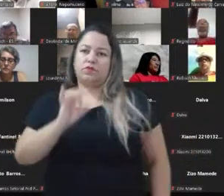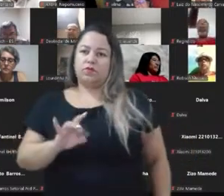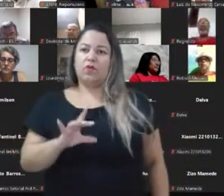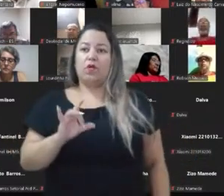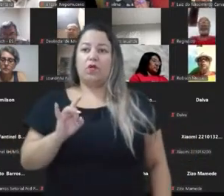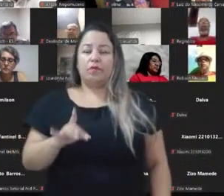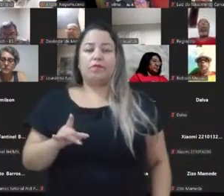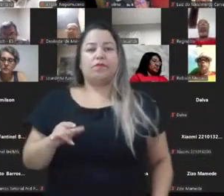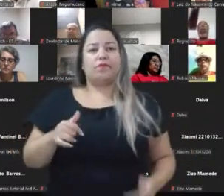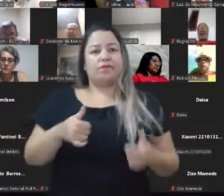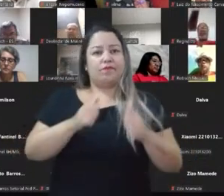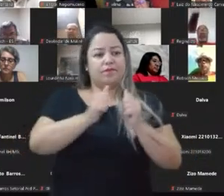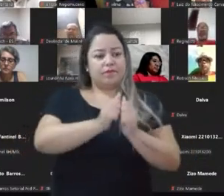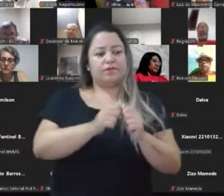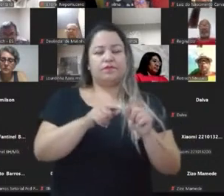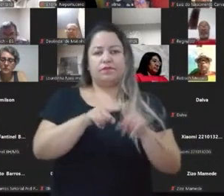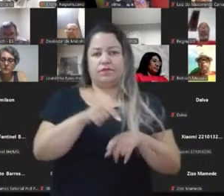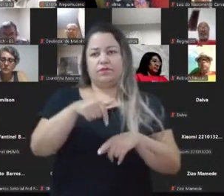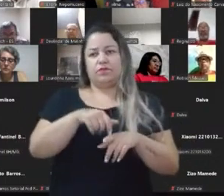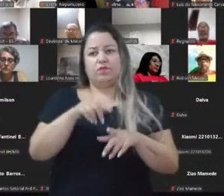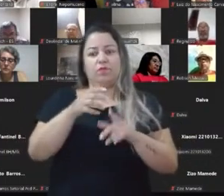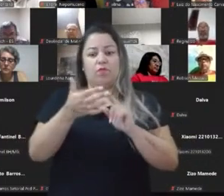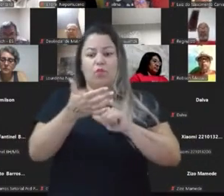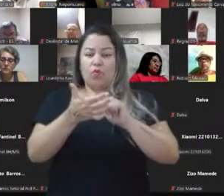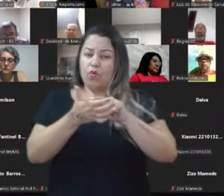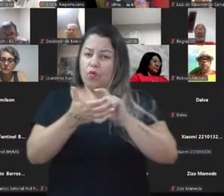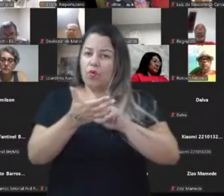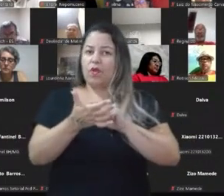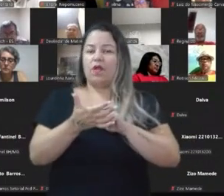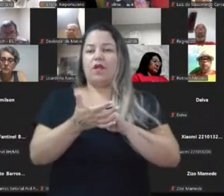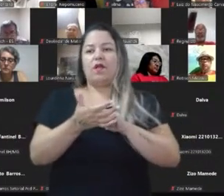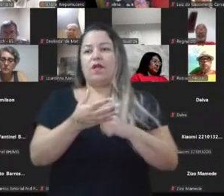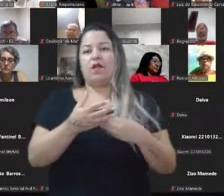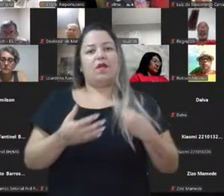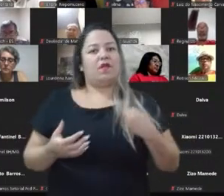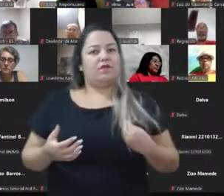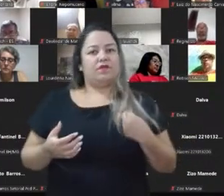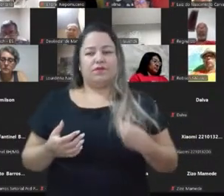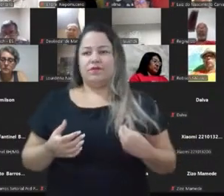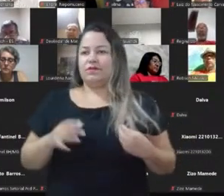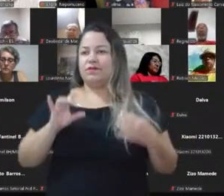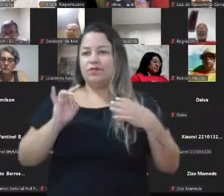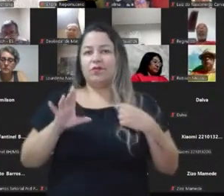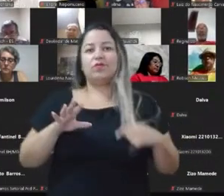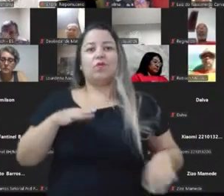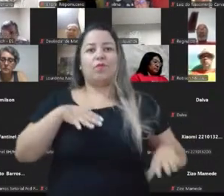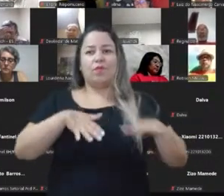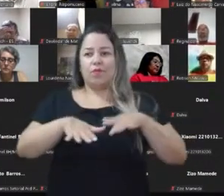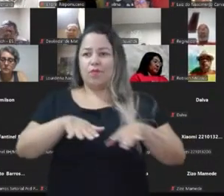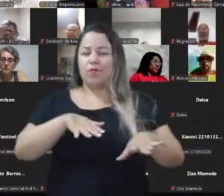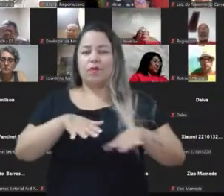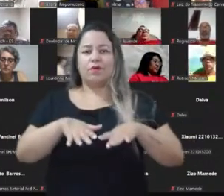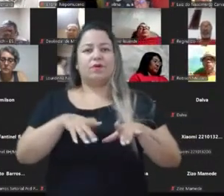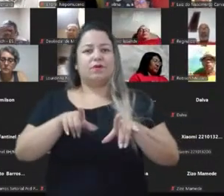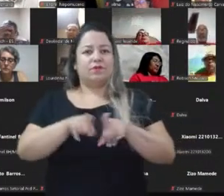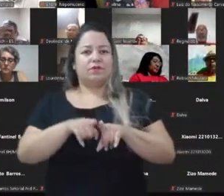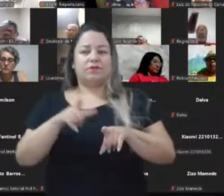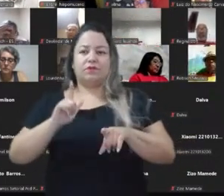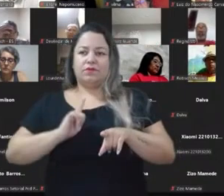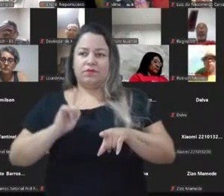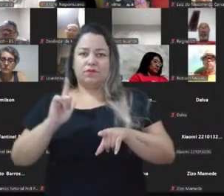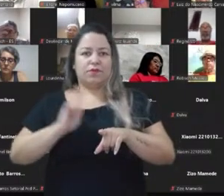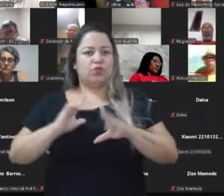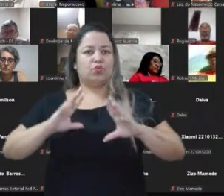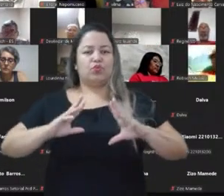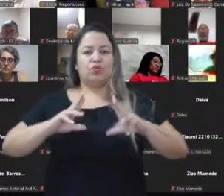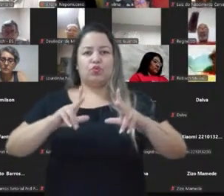ele aqui, no celular. Só que a vida não é assim. A vida tem o movimento da matéria, tem a dialética no meio de